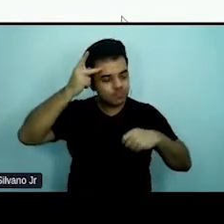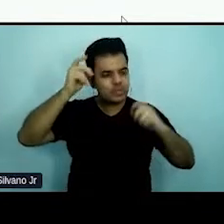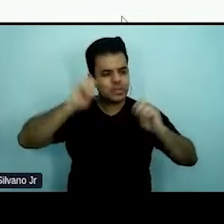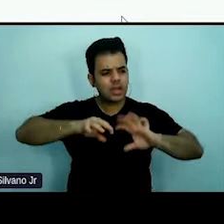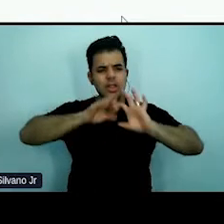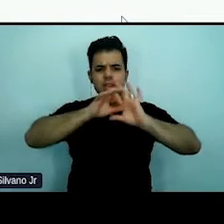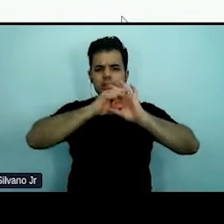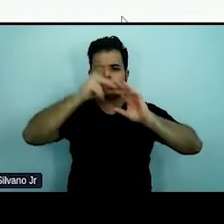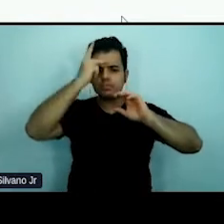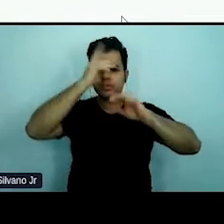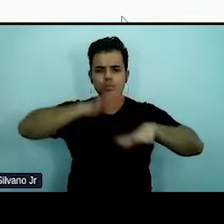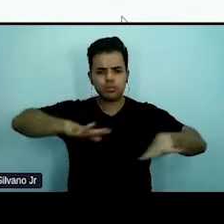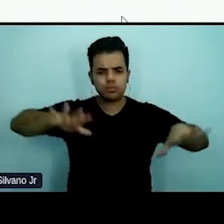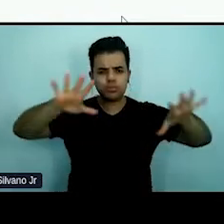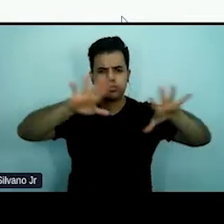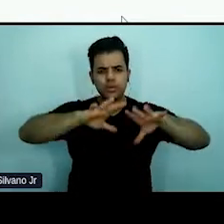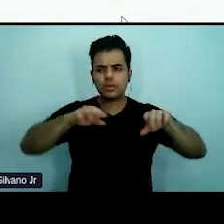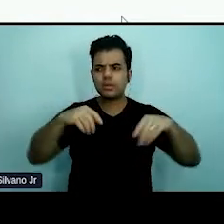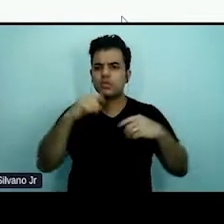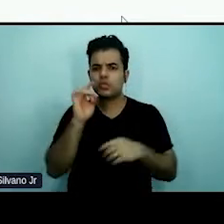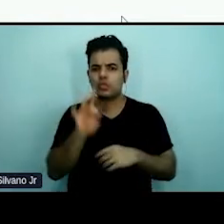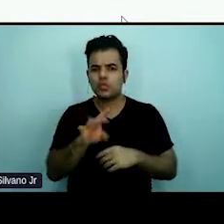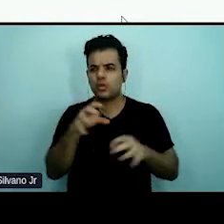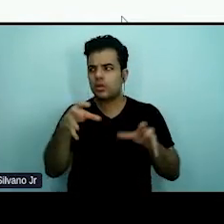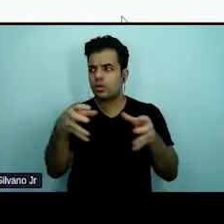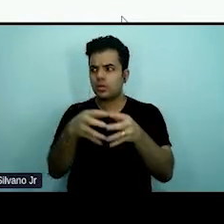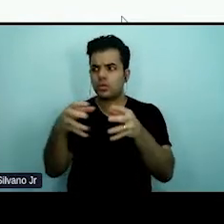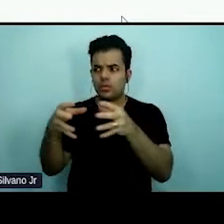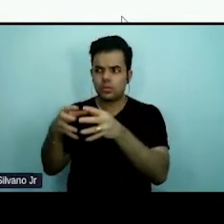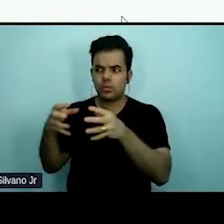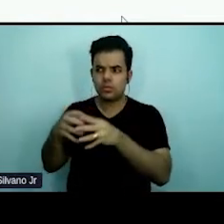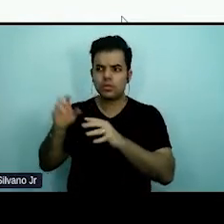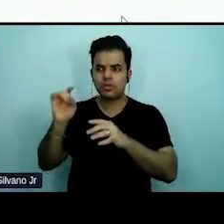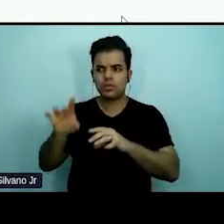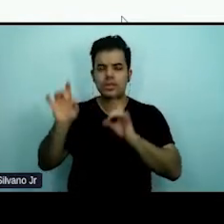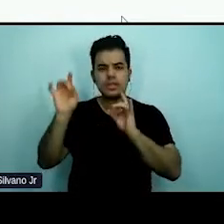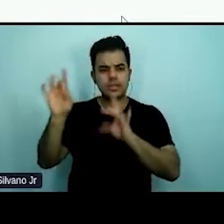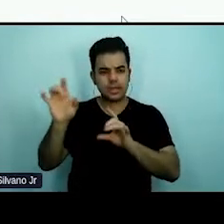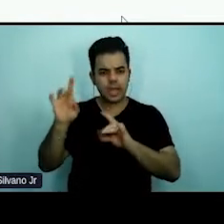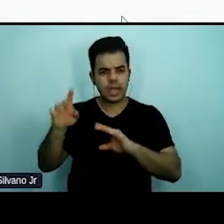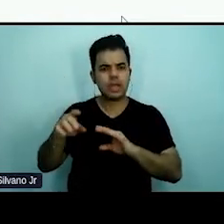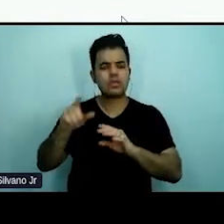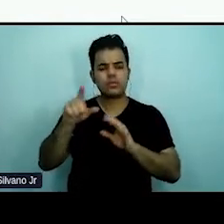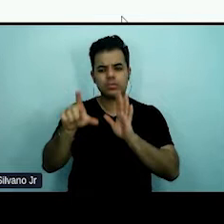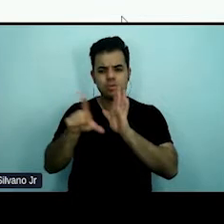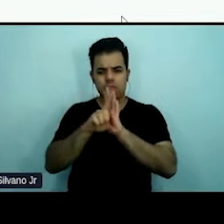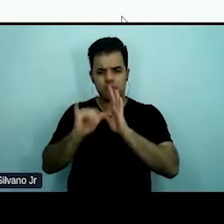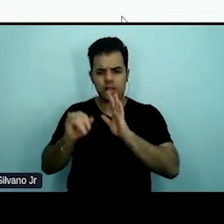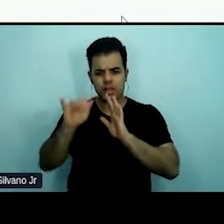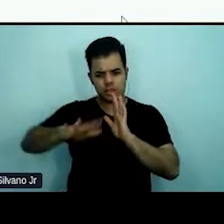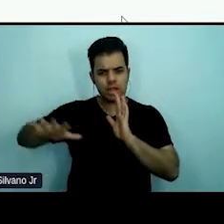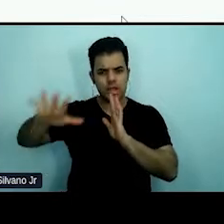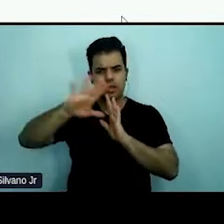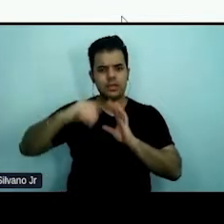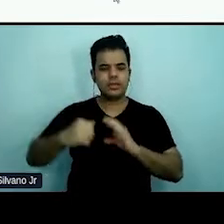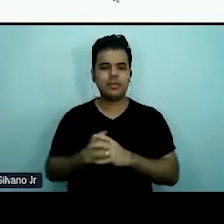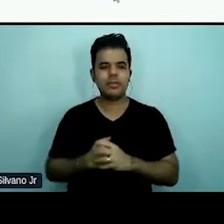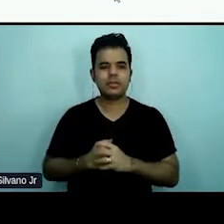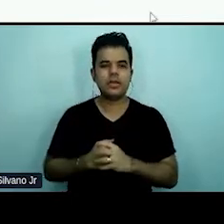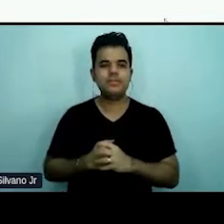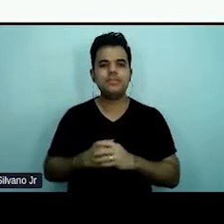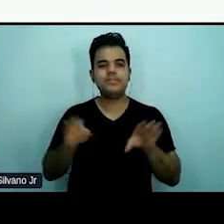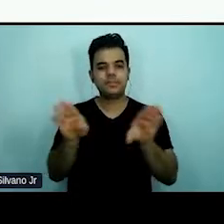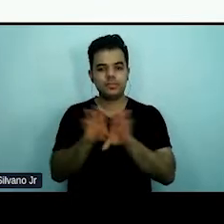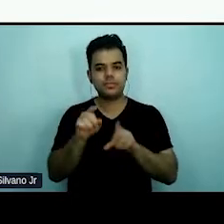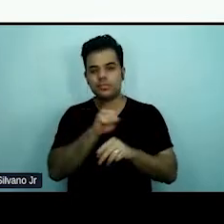todos e não aqueles que dominam os jargões técnicos e jurídicos da área. Para vocês terem uma ideia,